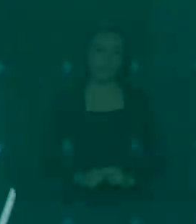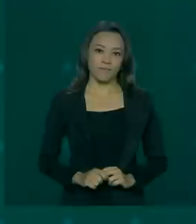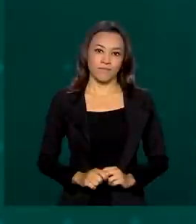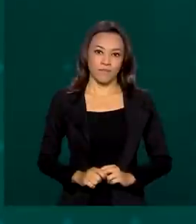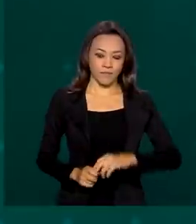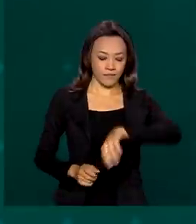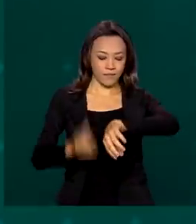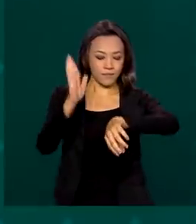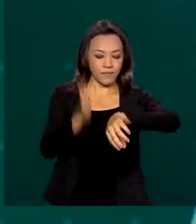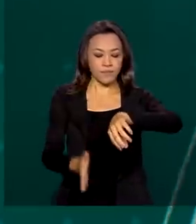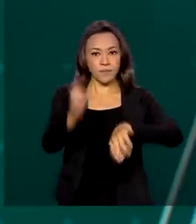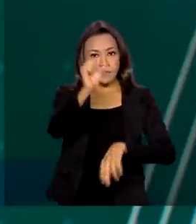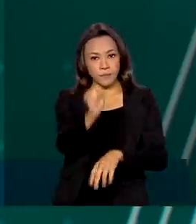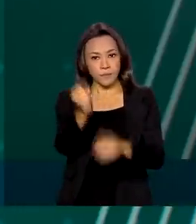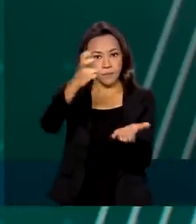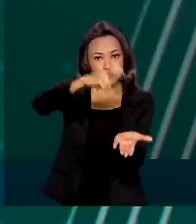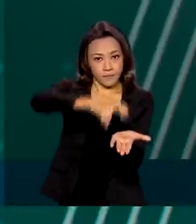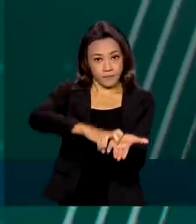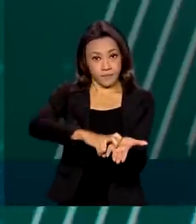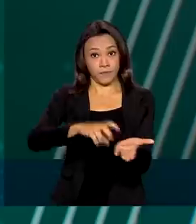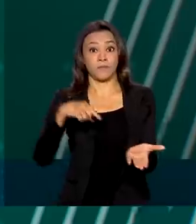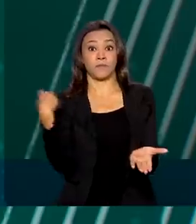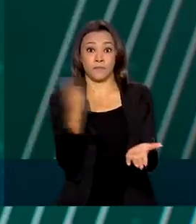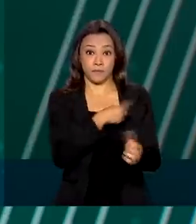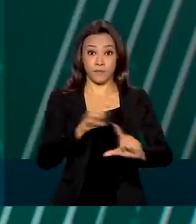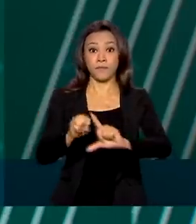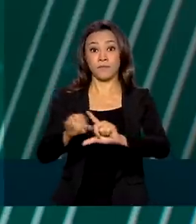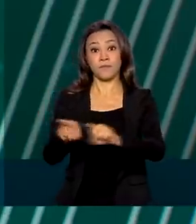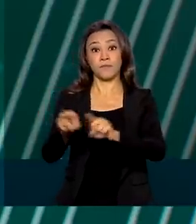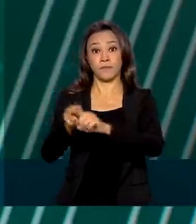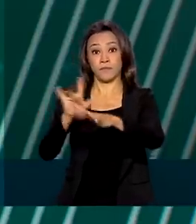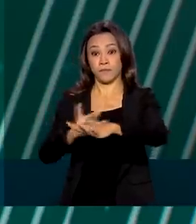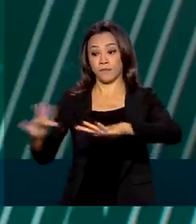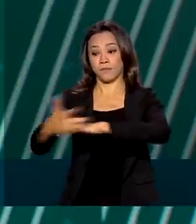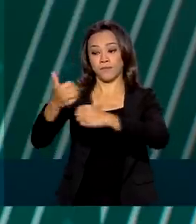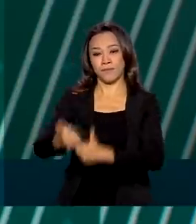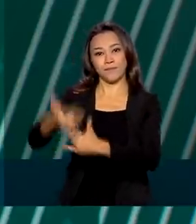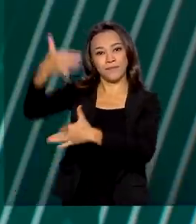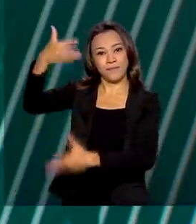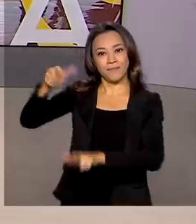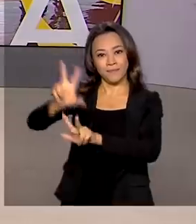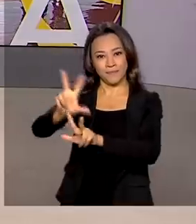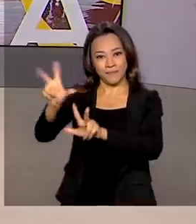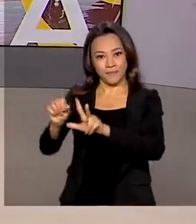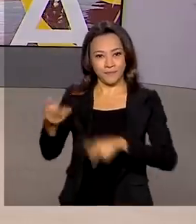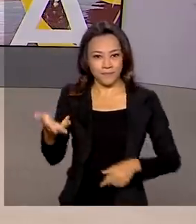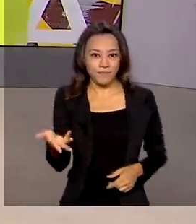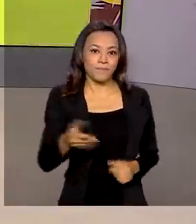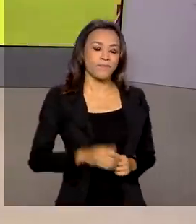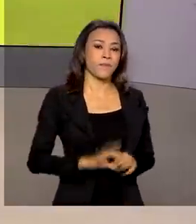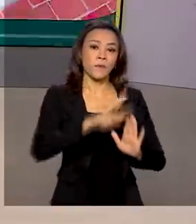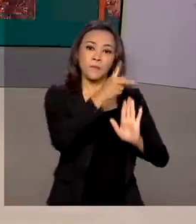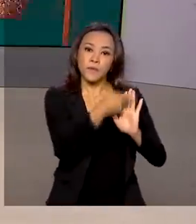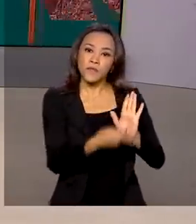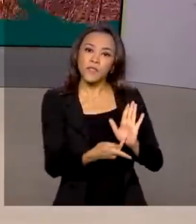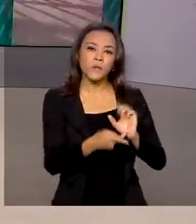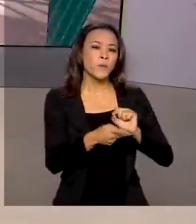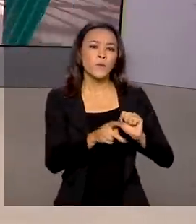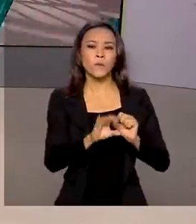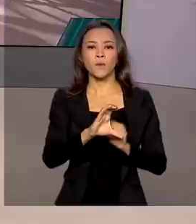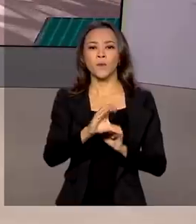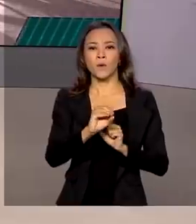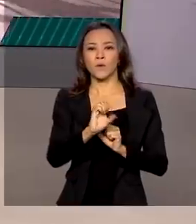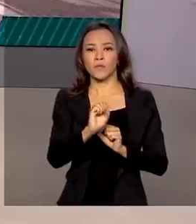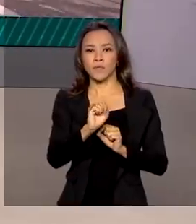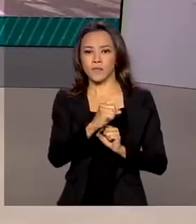Agora são 8 horas da manhã, estamos ao vivo também pelas redes sociais da TV Brasil. Projetos de concessão de parcerias